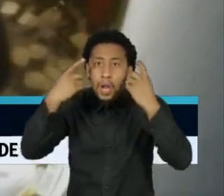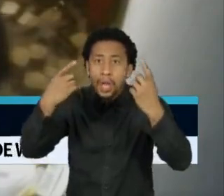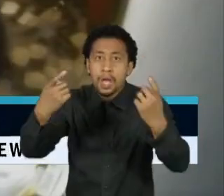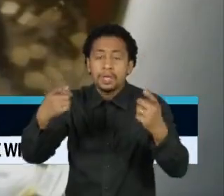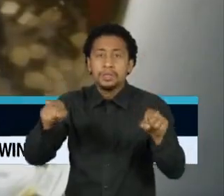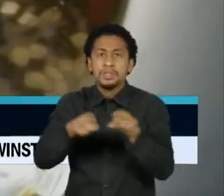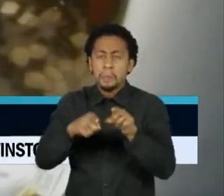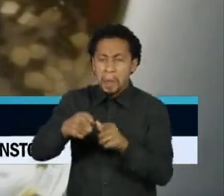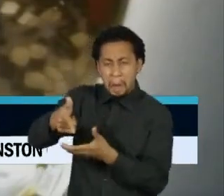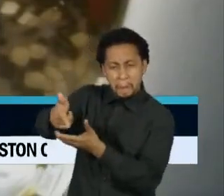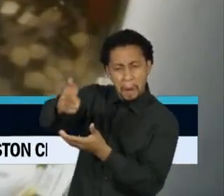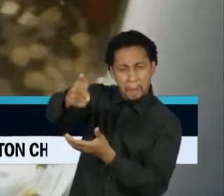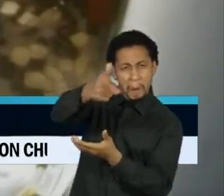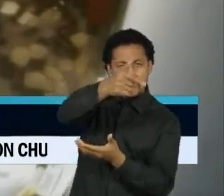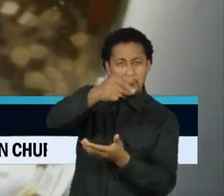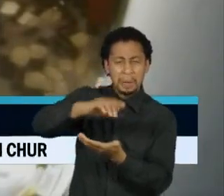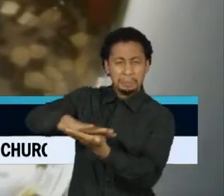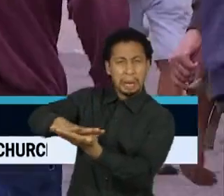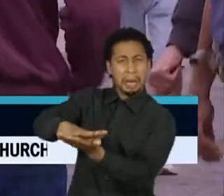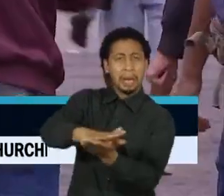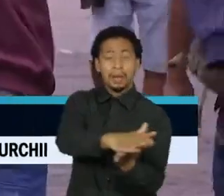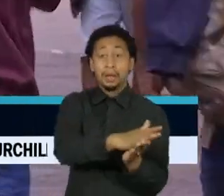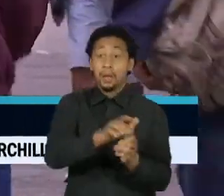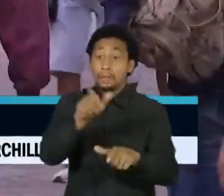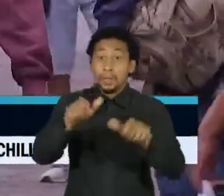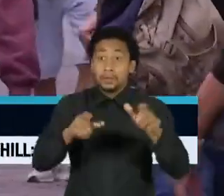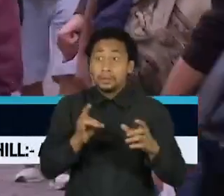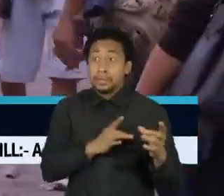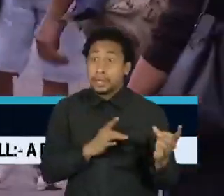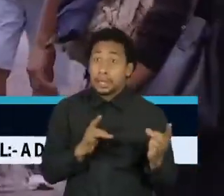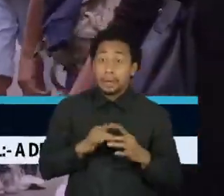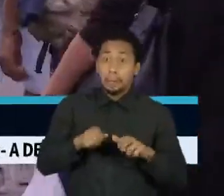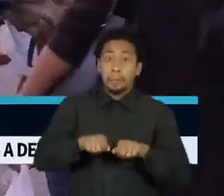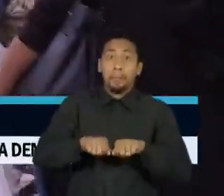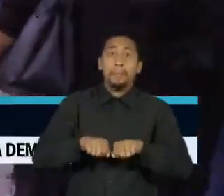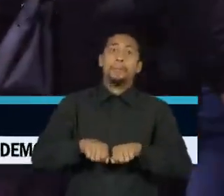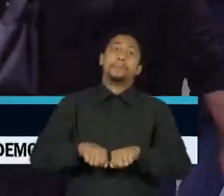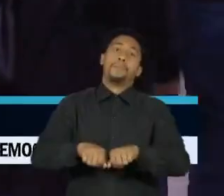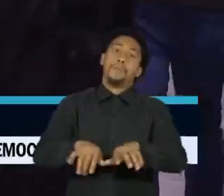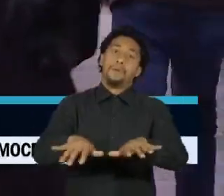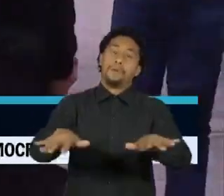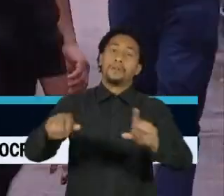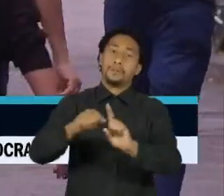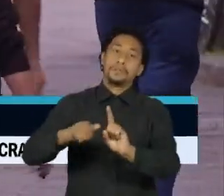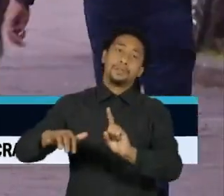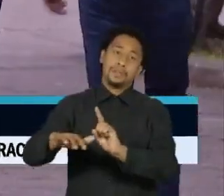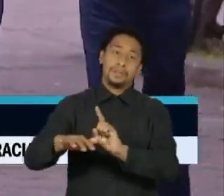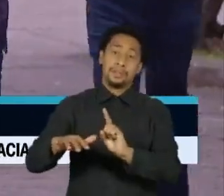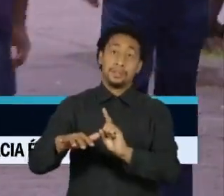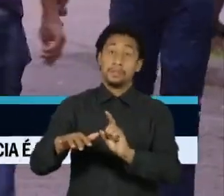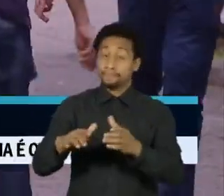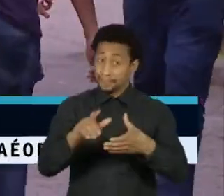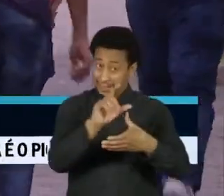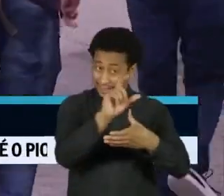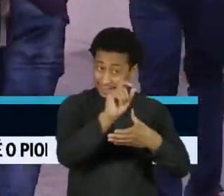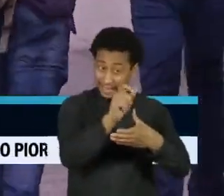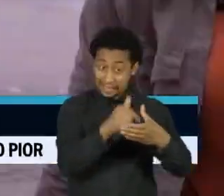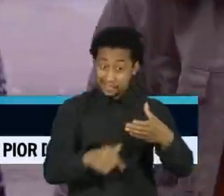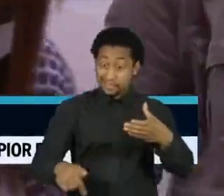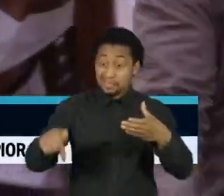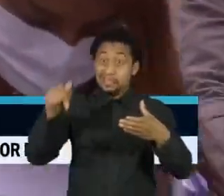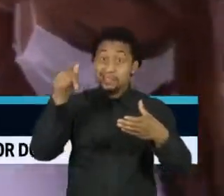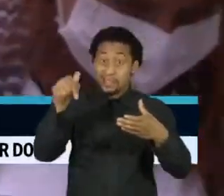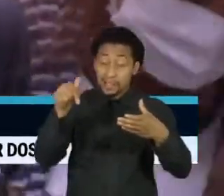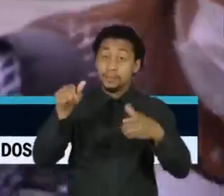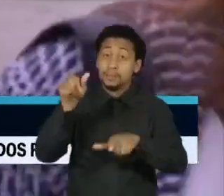divergência política. A sensação de medo já está disseminada pela sociedade. Quase sete em cada dez brasileiros